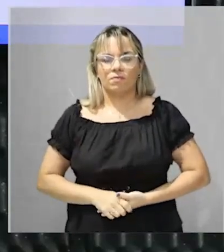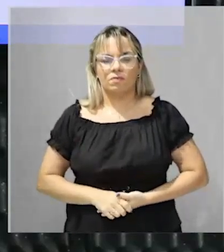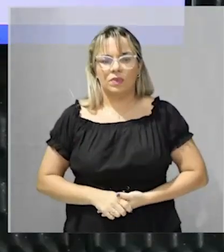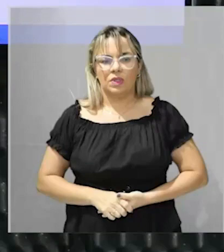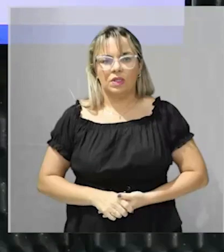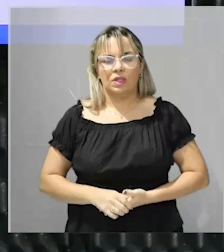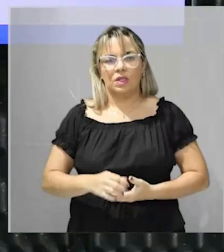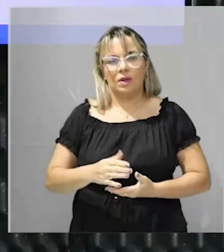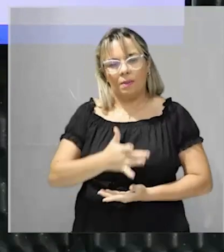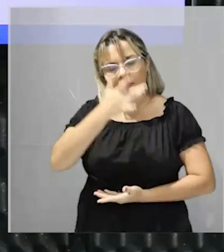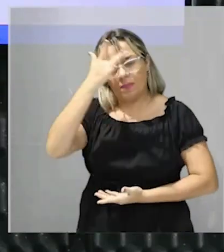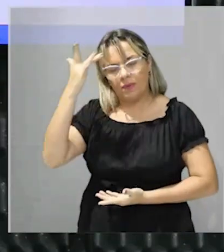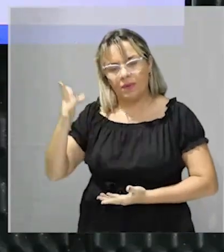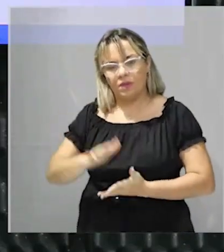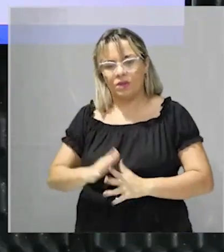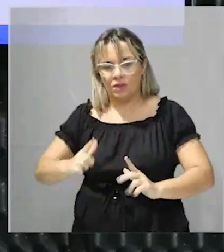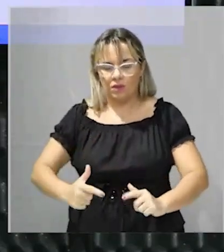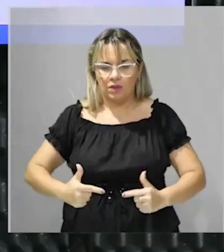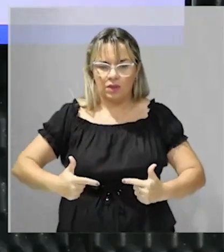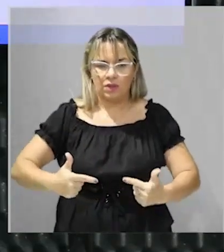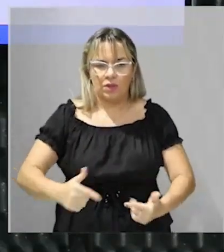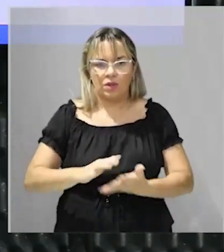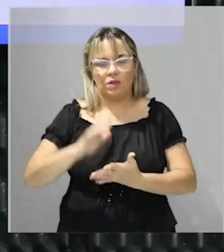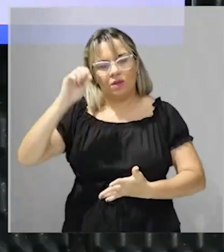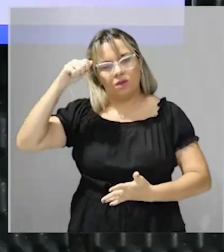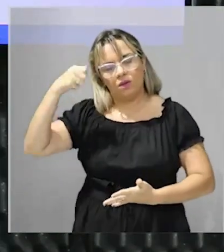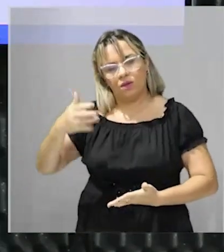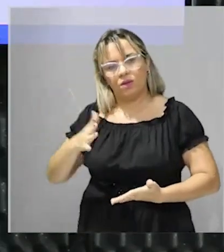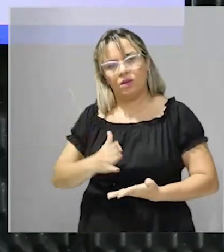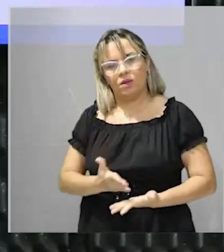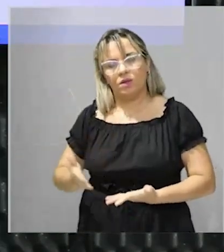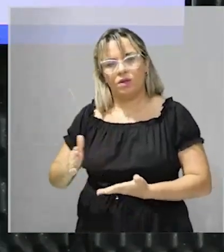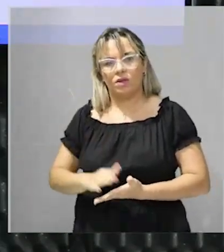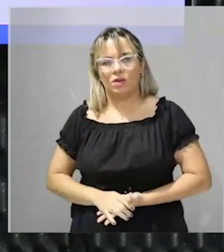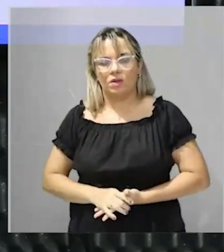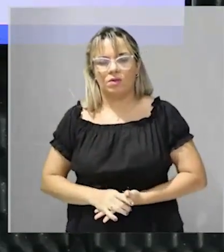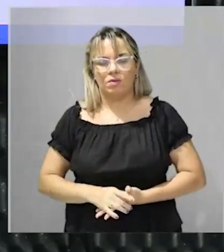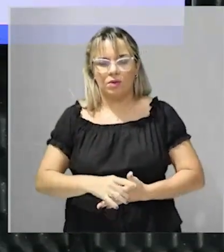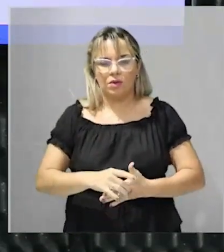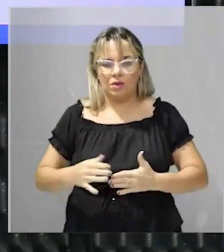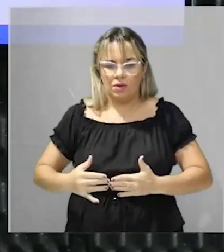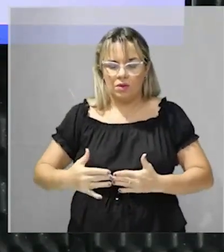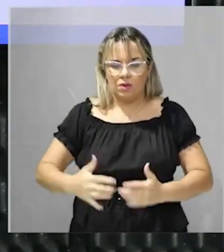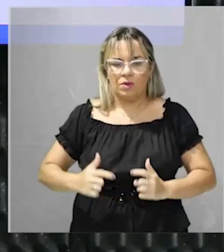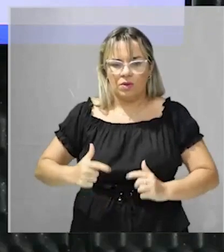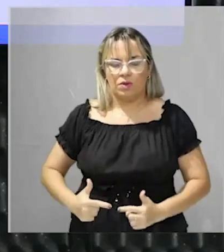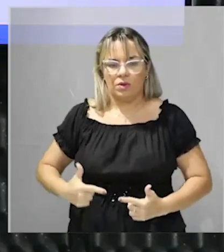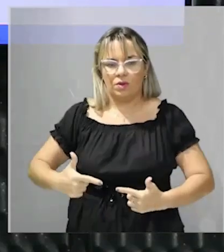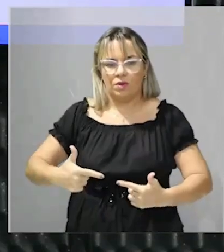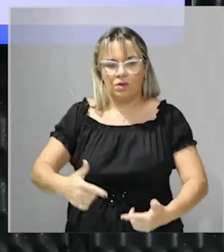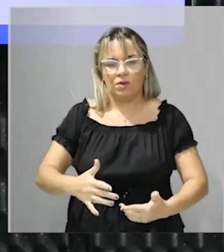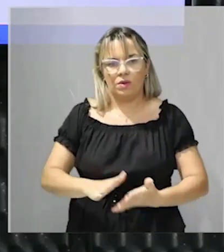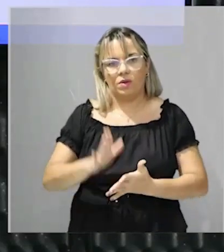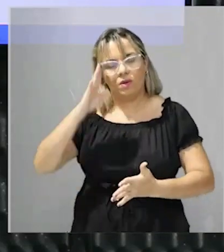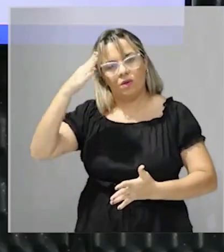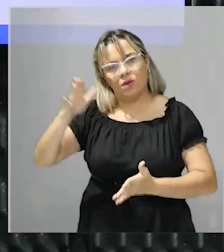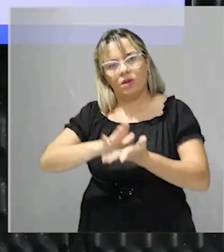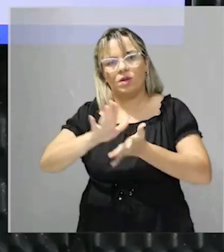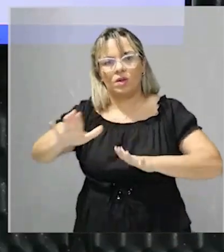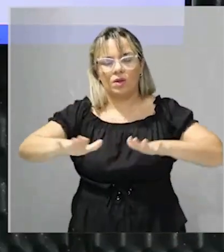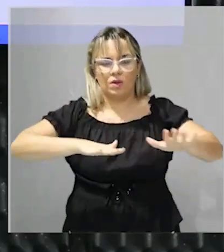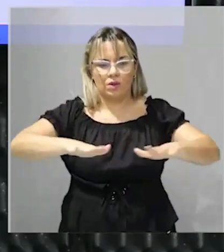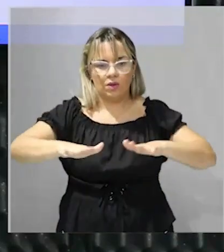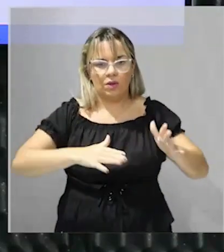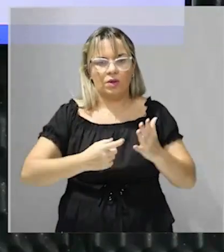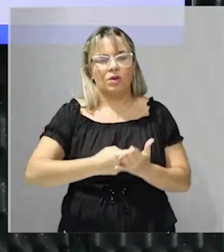haitianos ex-escravos vão liderar e vão assumir esse estado é o caso de dos principais líderes do movimento que